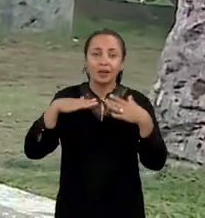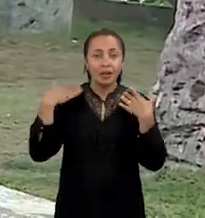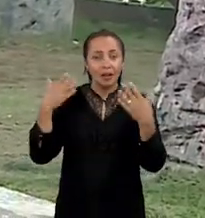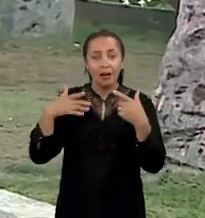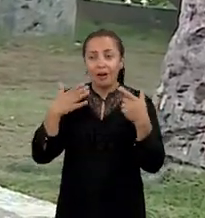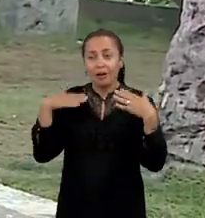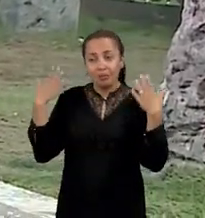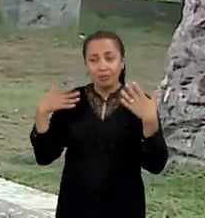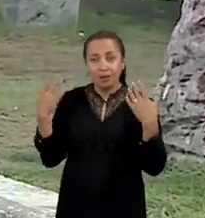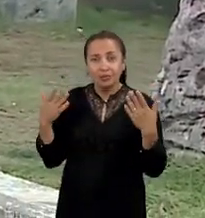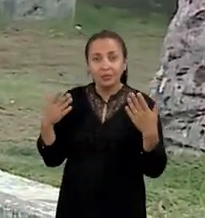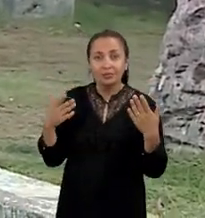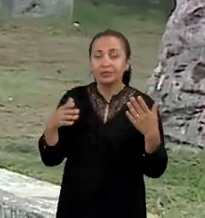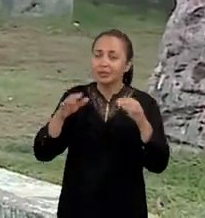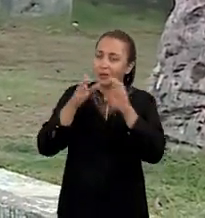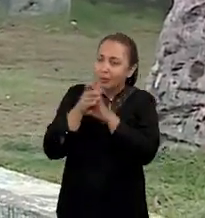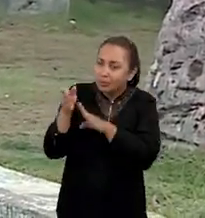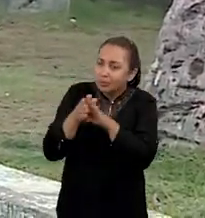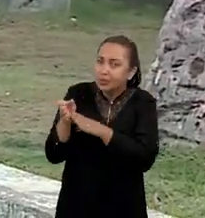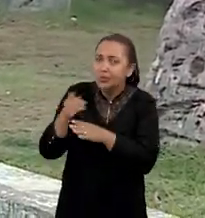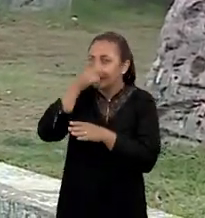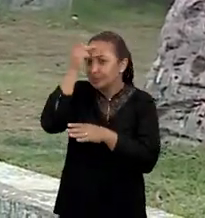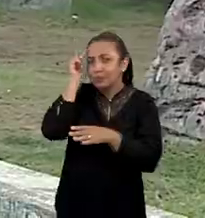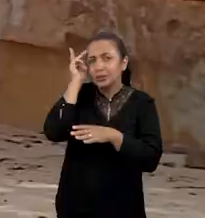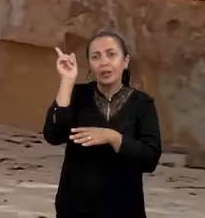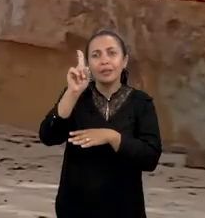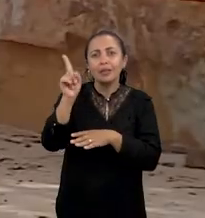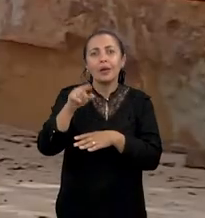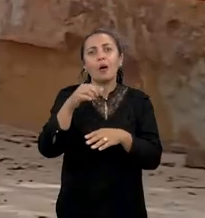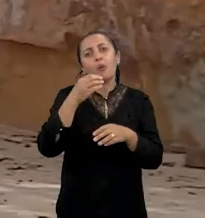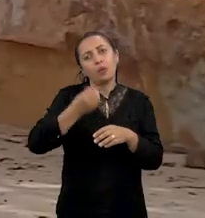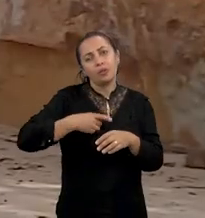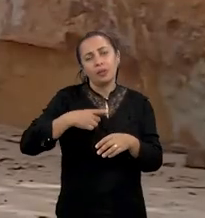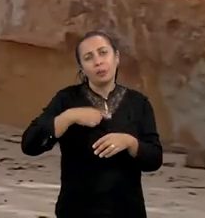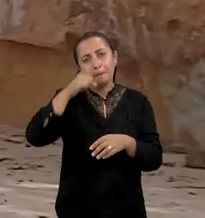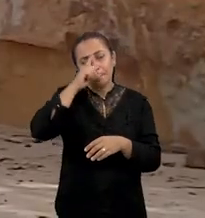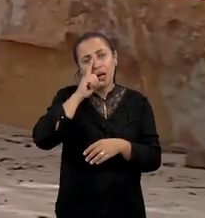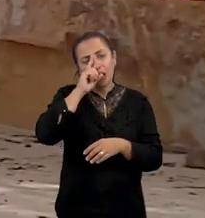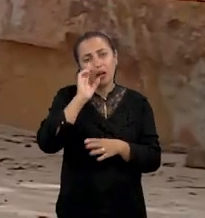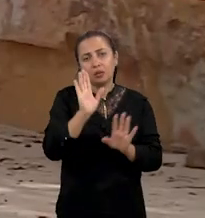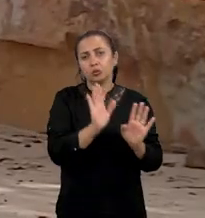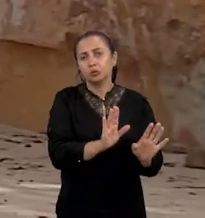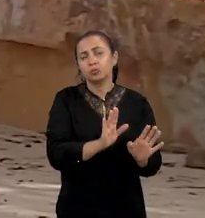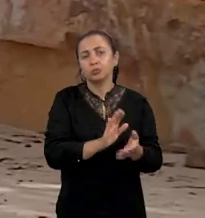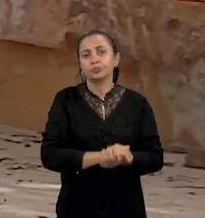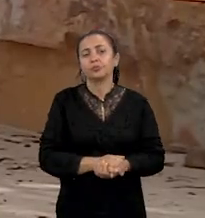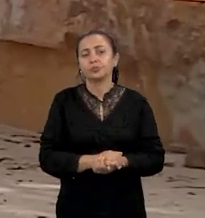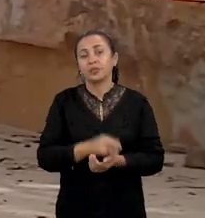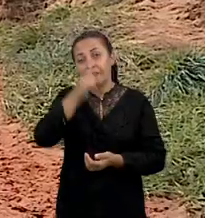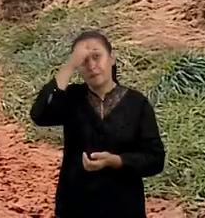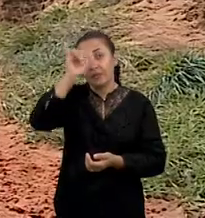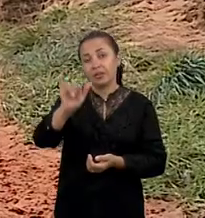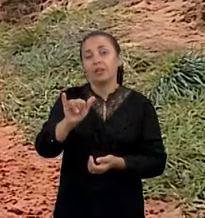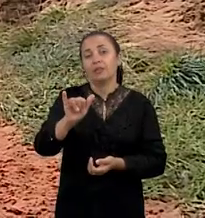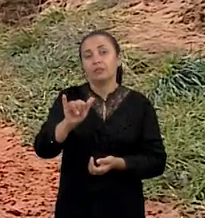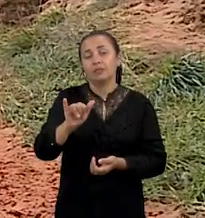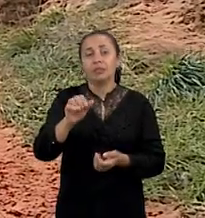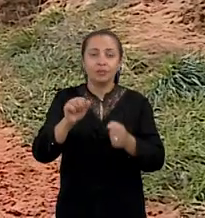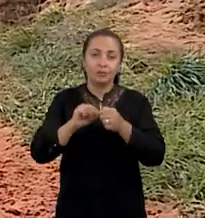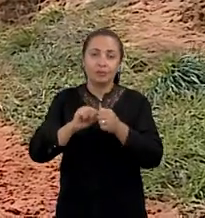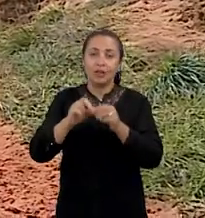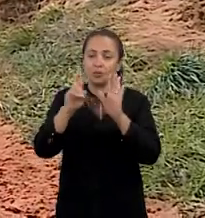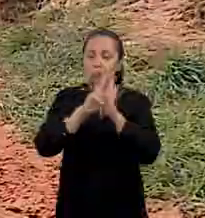orientem o turista a não se arriscar. E aí a gente constituiu um relatório